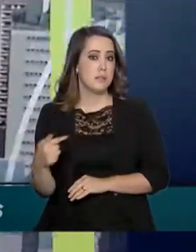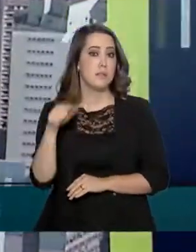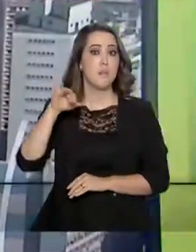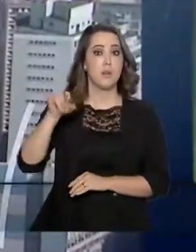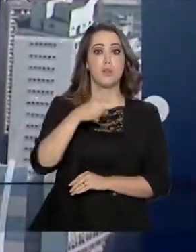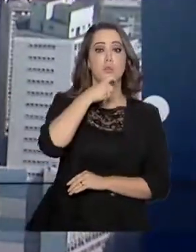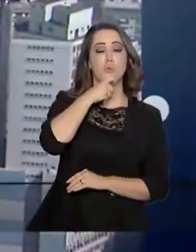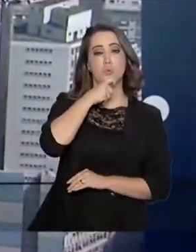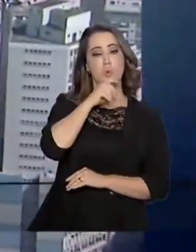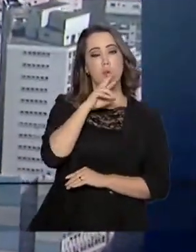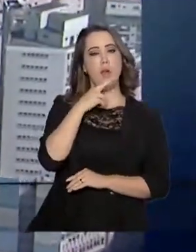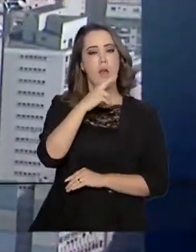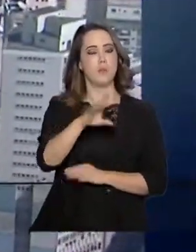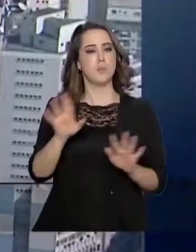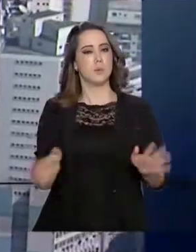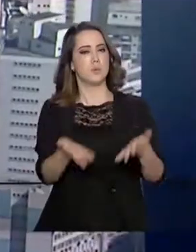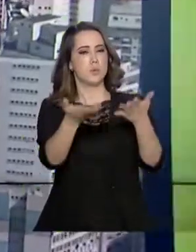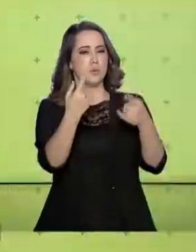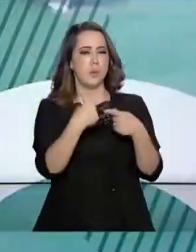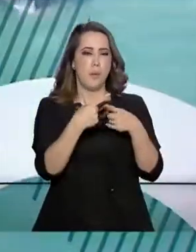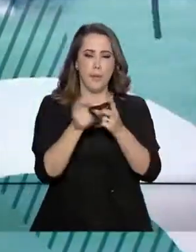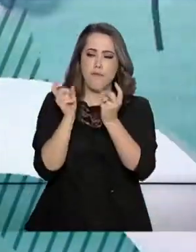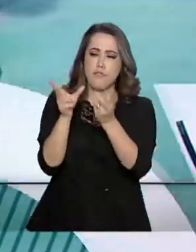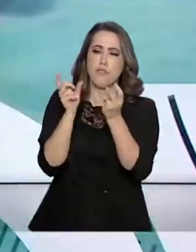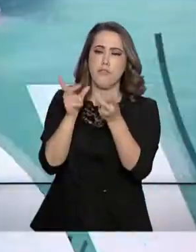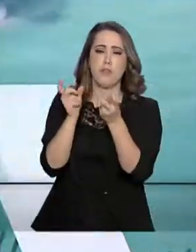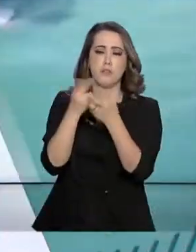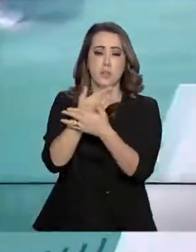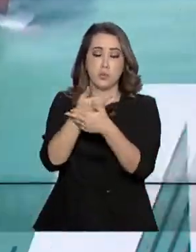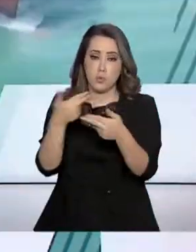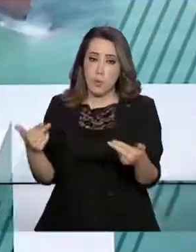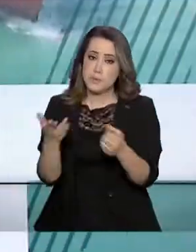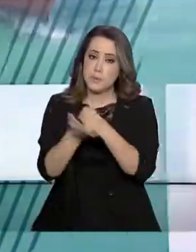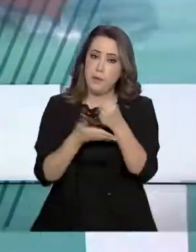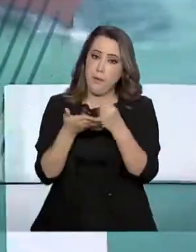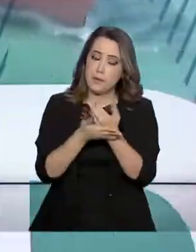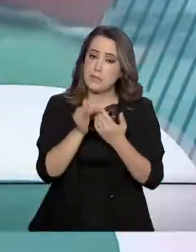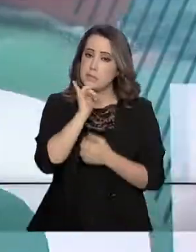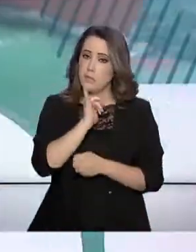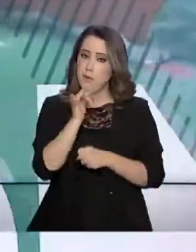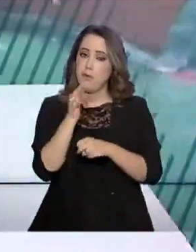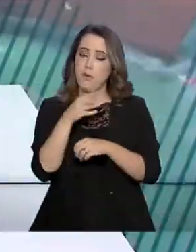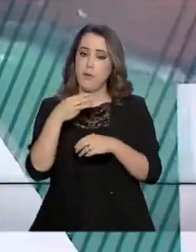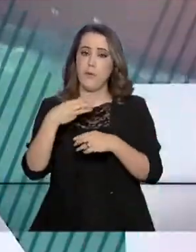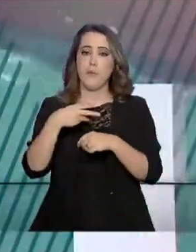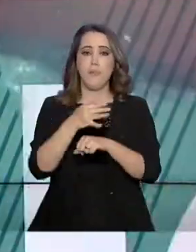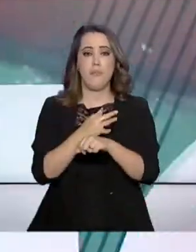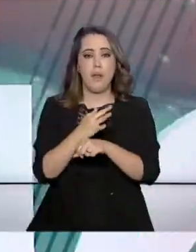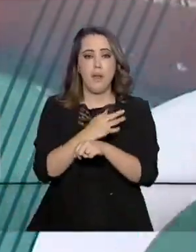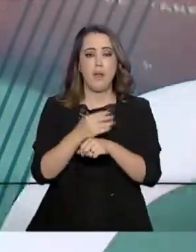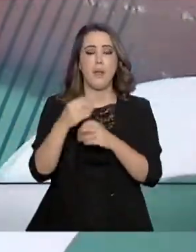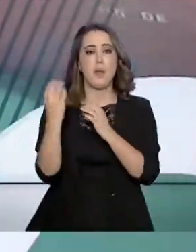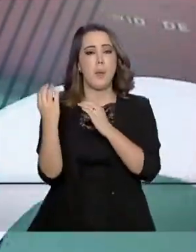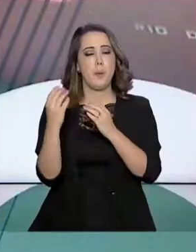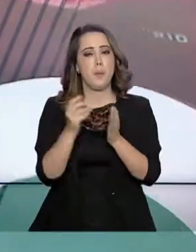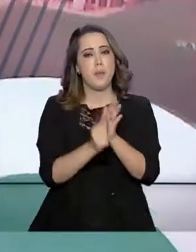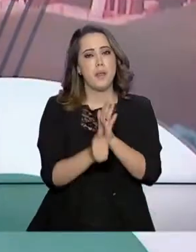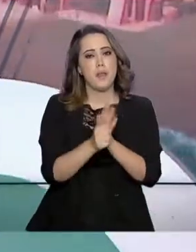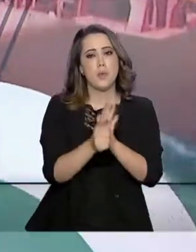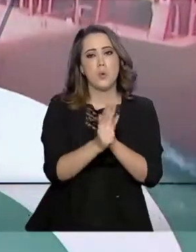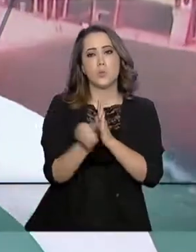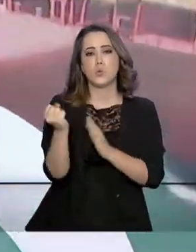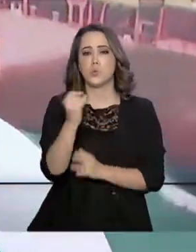julho. O resultado foi impulsionado pela exportação de produtos básicos, como minério de ferro, milho e soja em grãos,